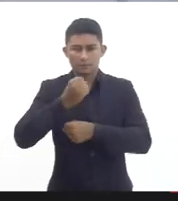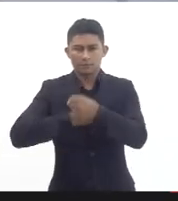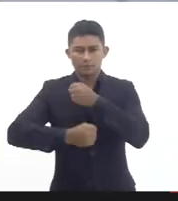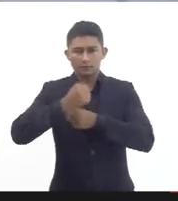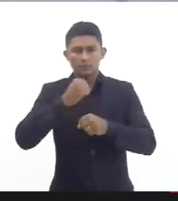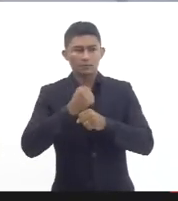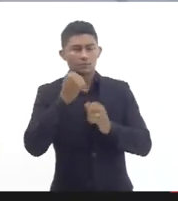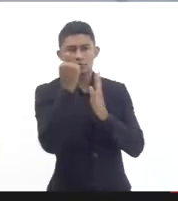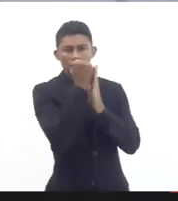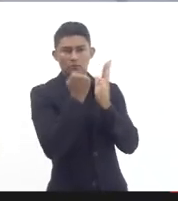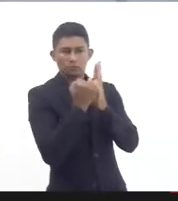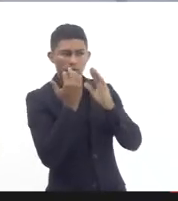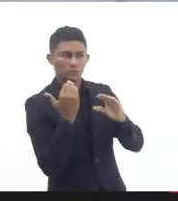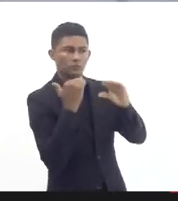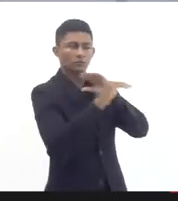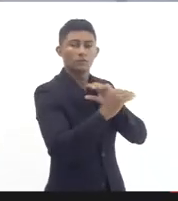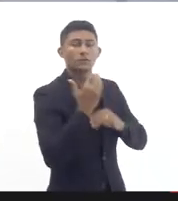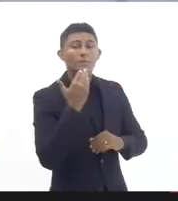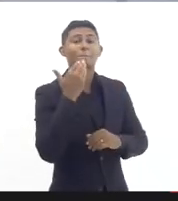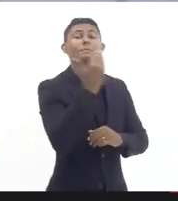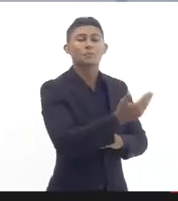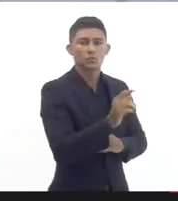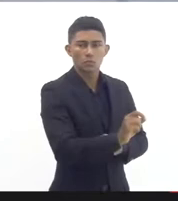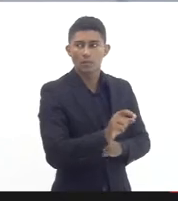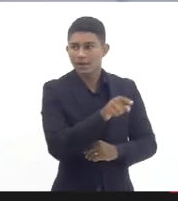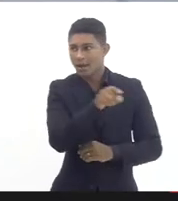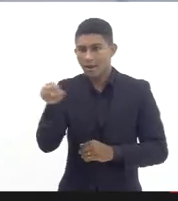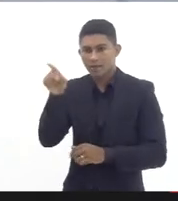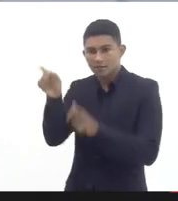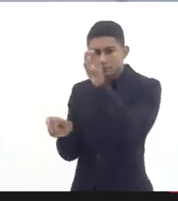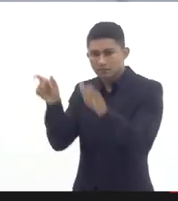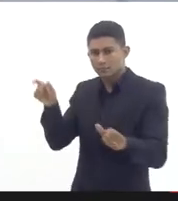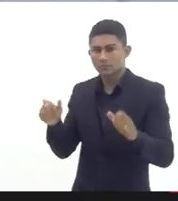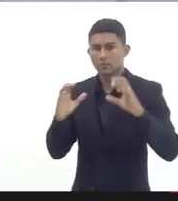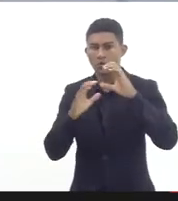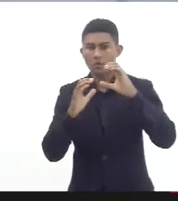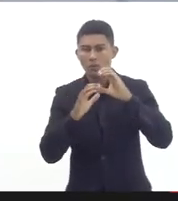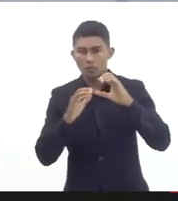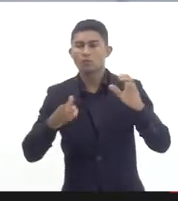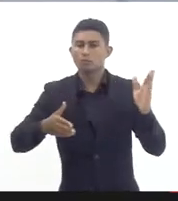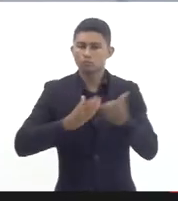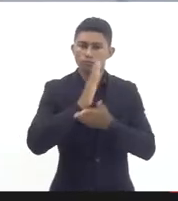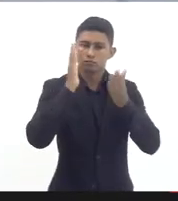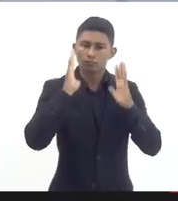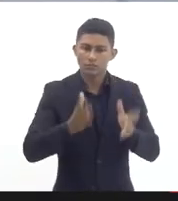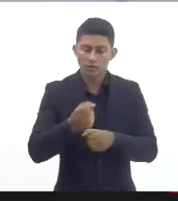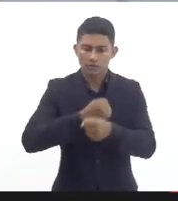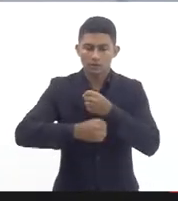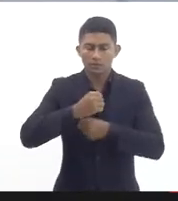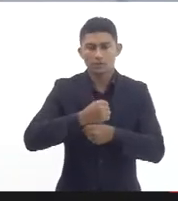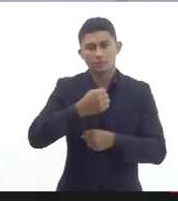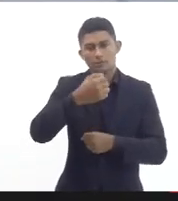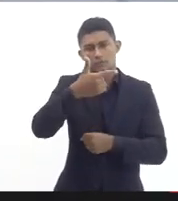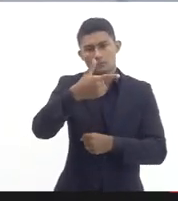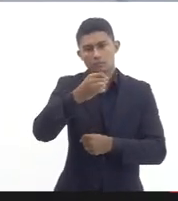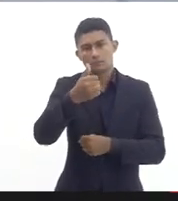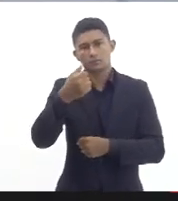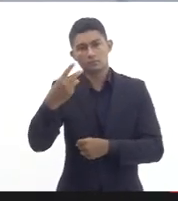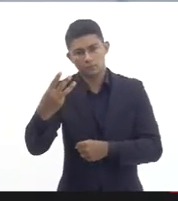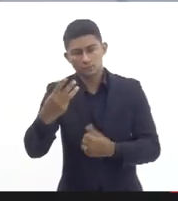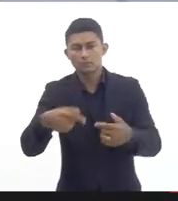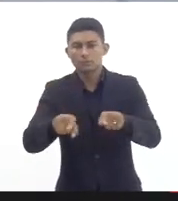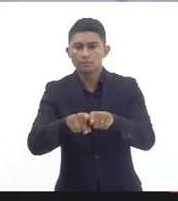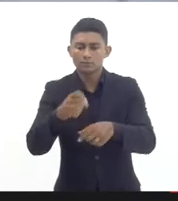a convocação de concursos dos concursos 13 e 14 que tiveram prazo sobre a cidade na Zão de